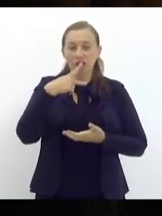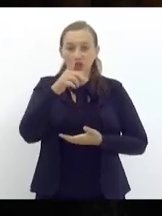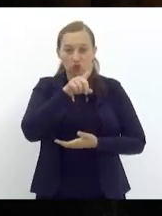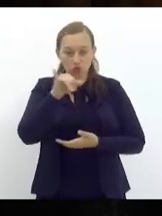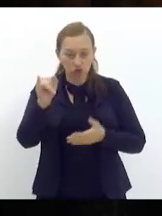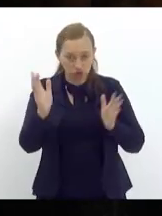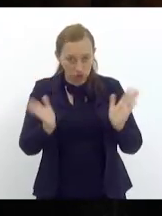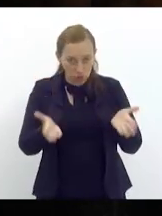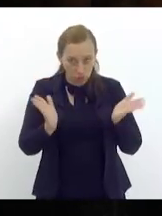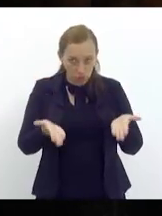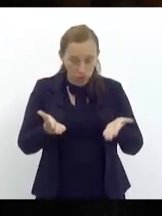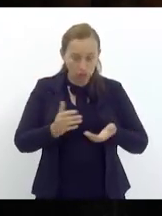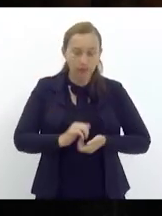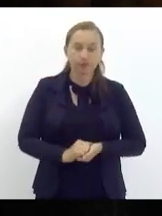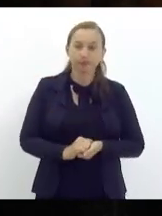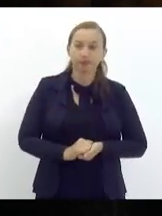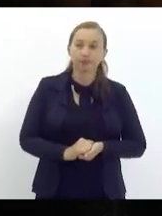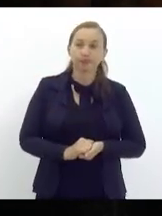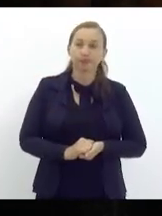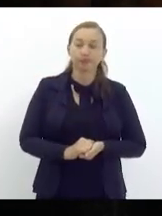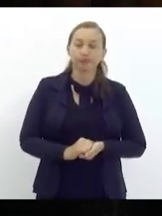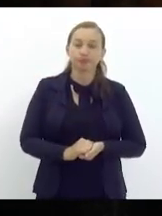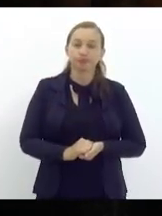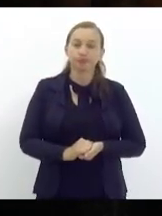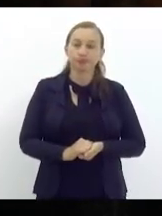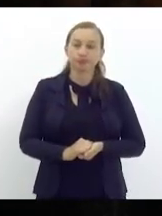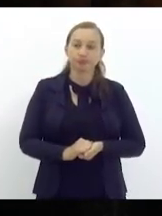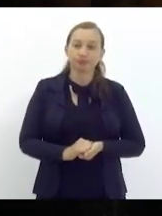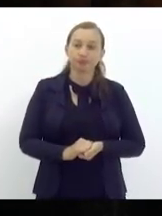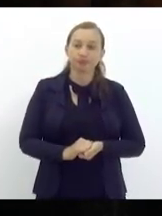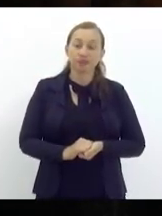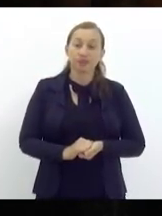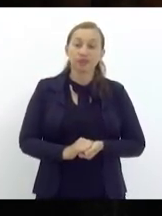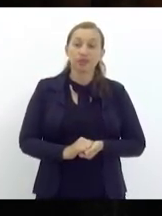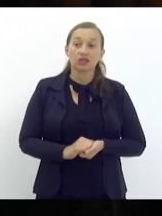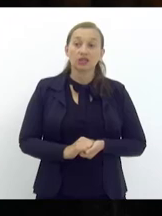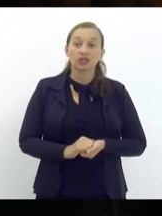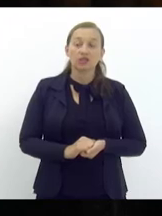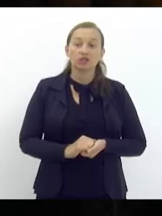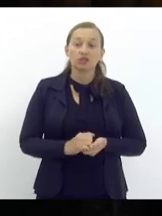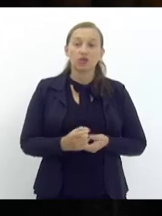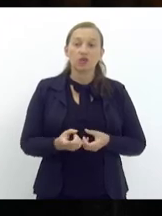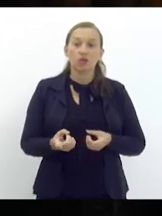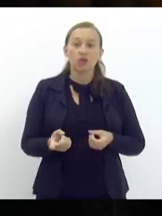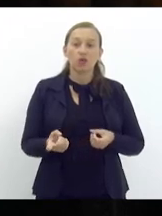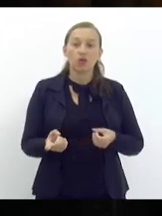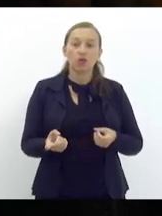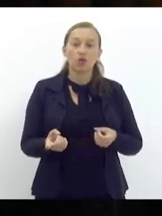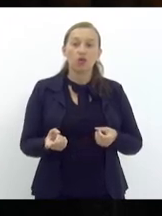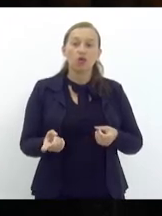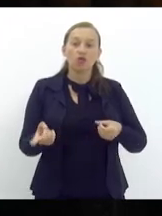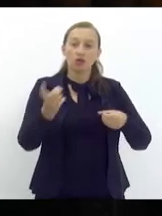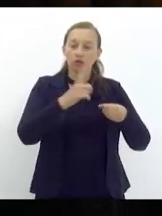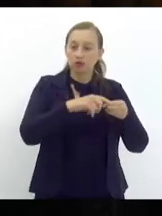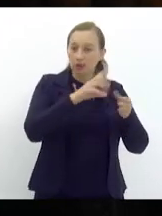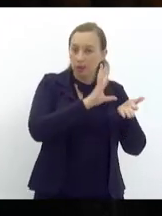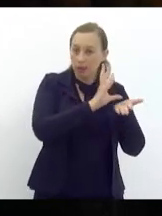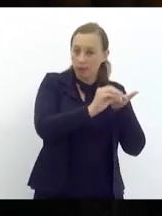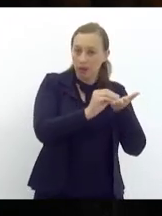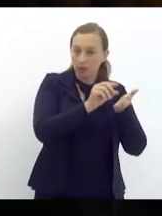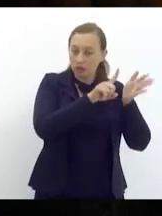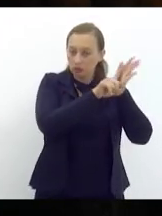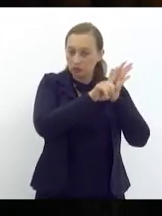se a gente for a pauta e verificar a votação teve